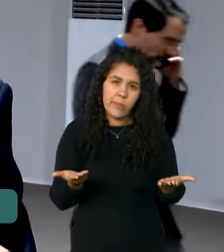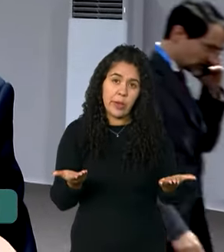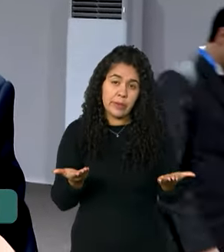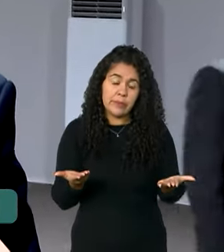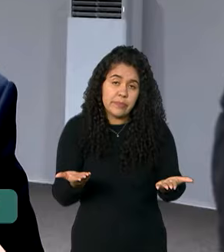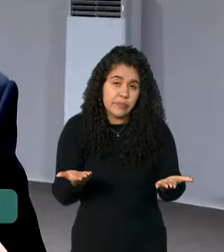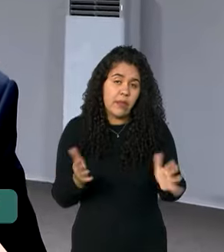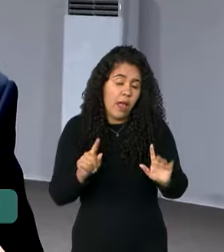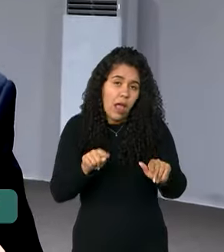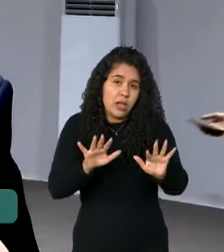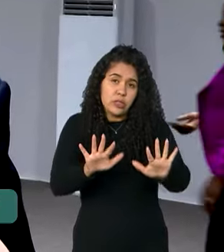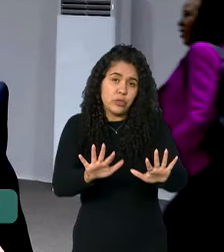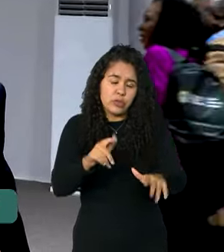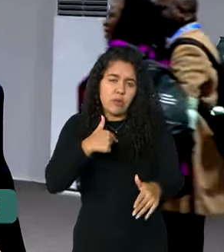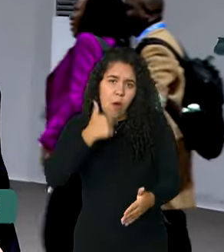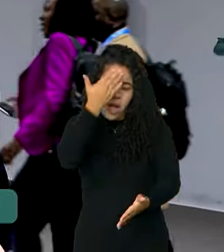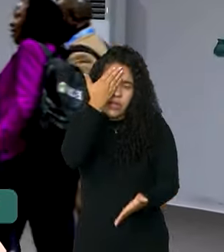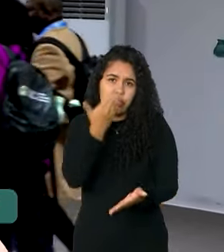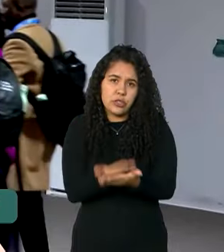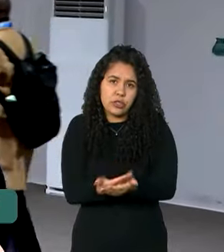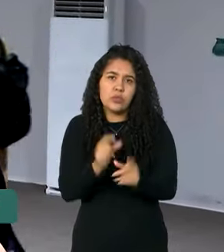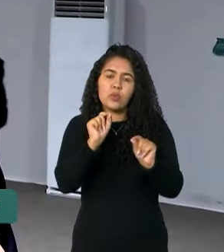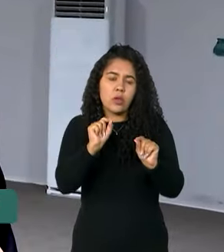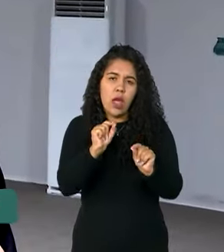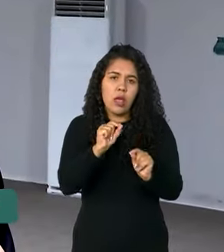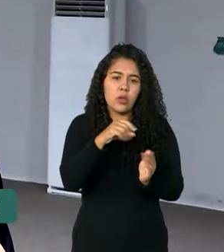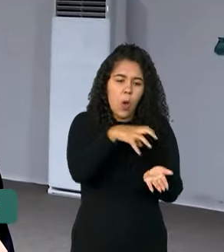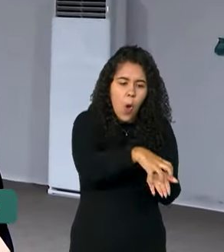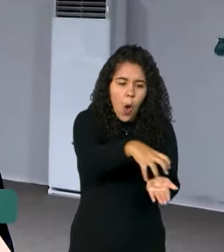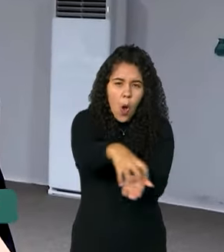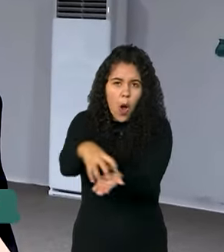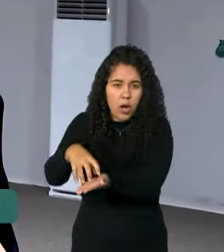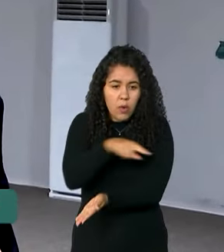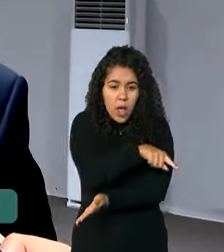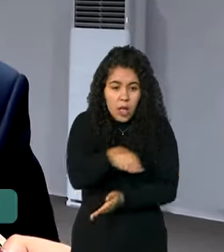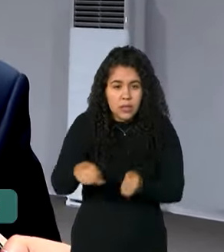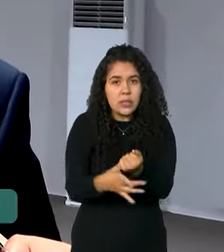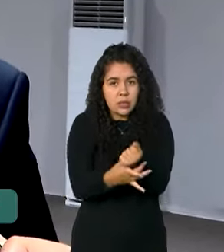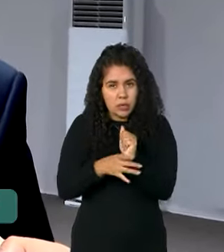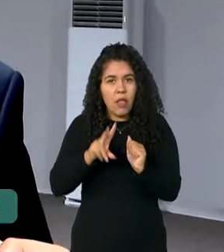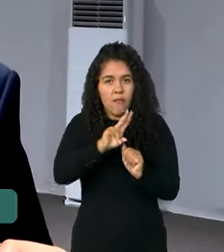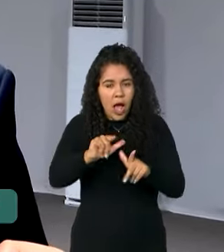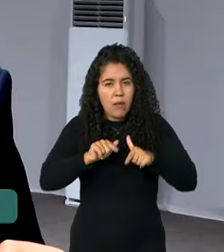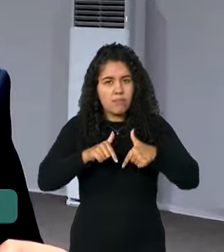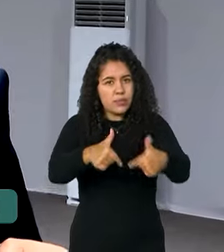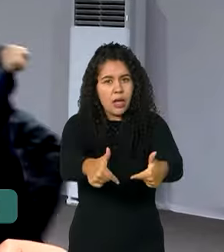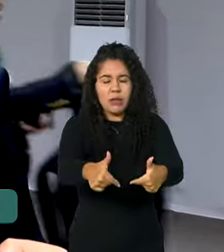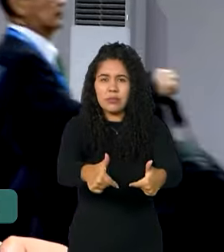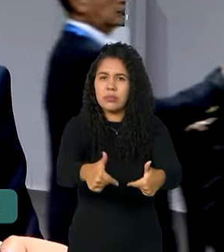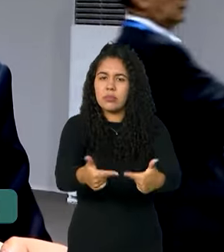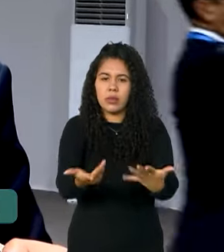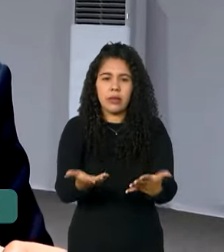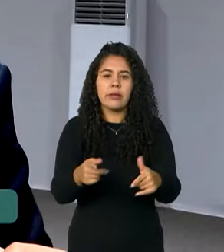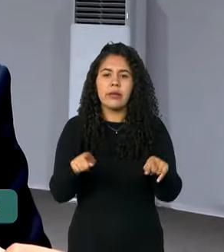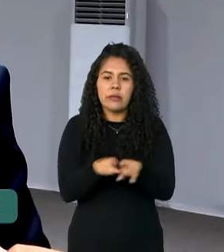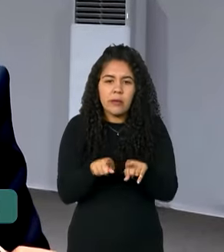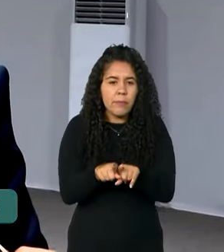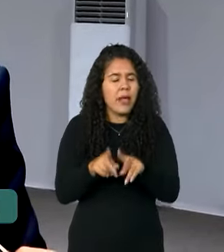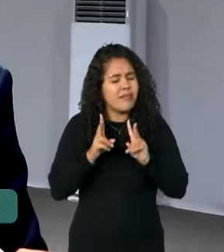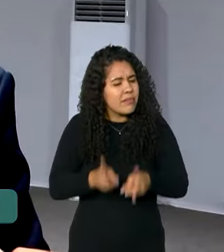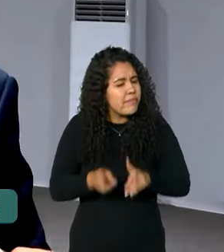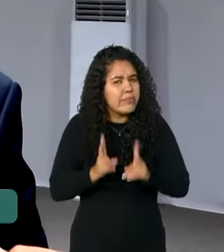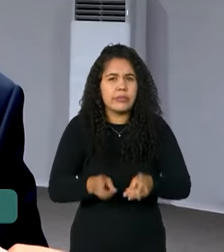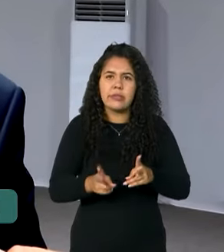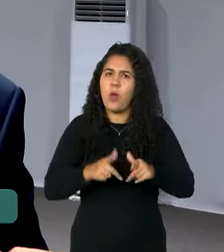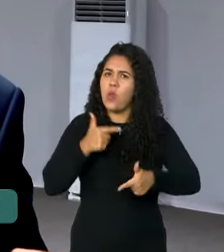acho que, e é isso que acredito, os órgãos de segurança o farão. É permanente o trabalho